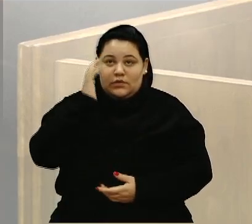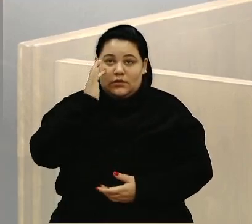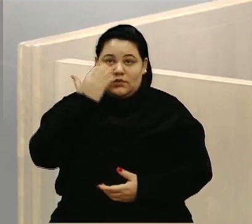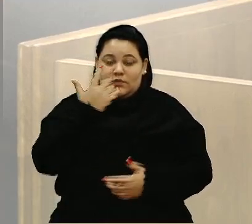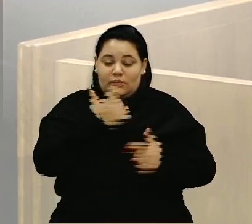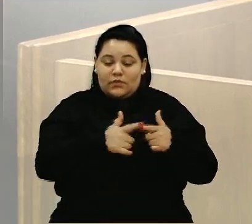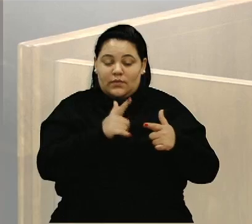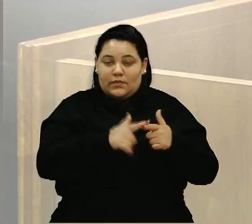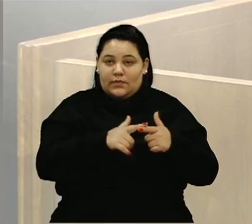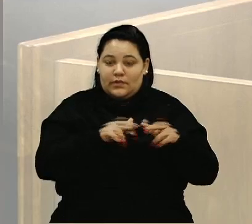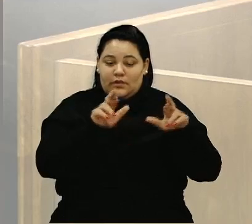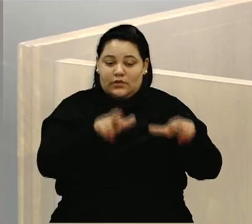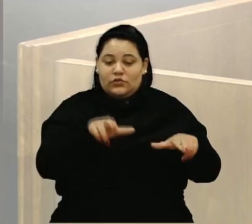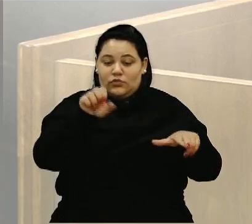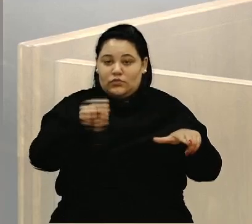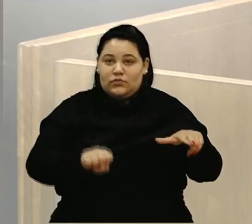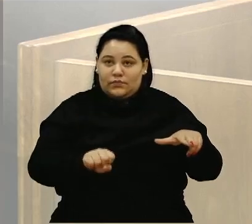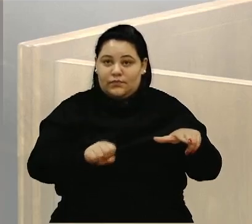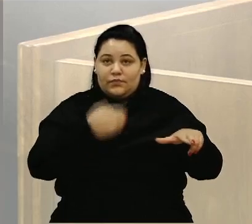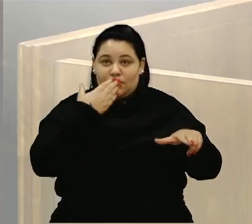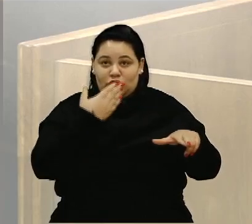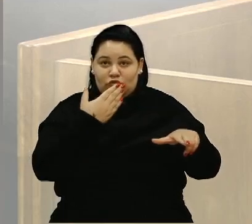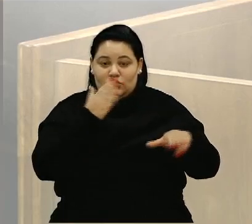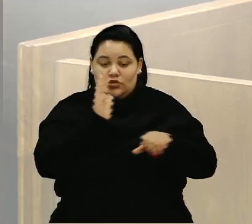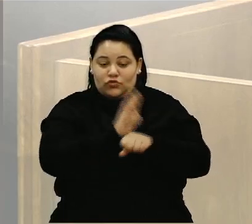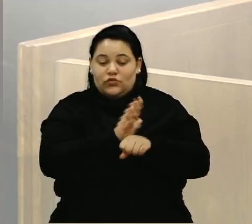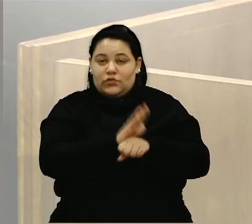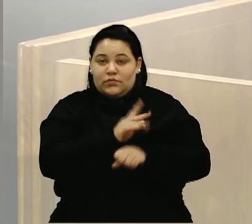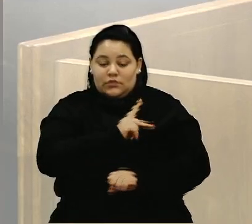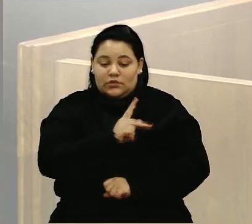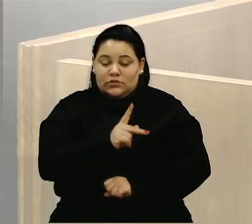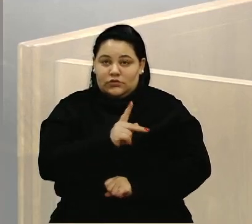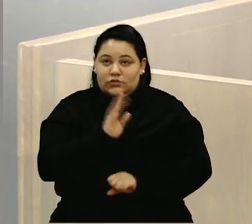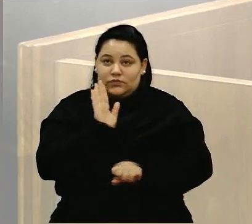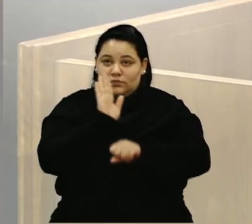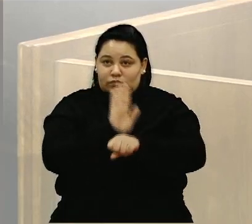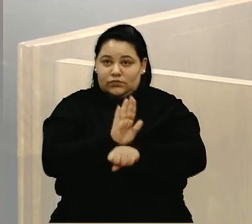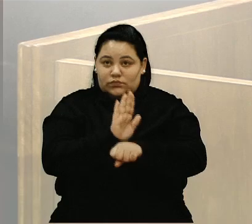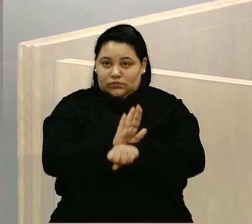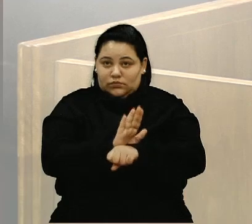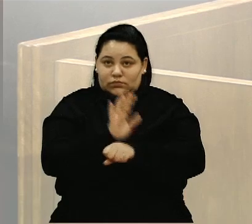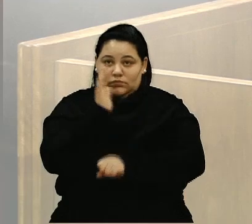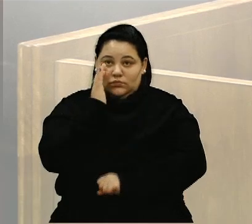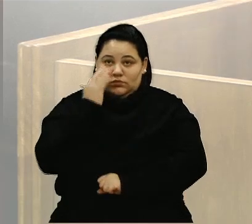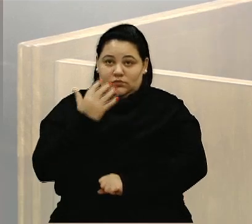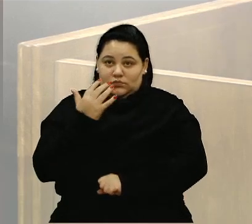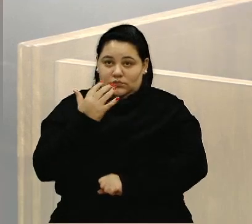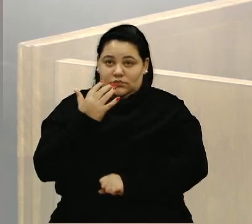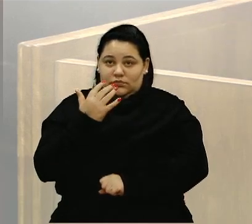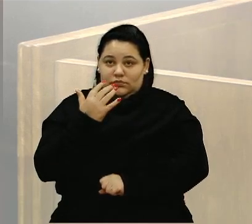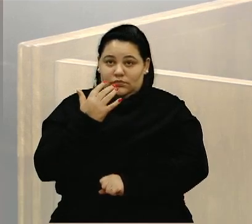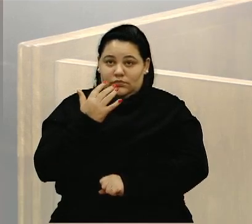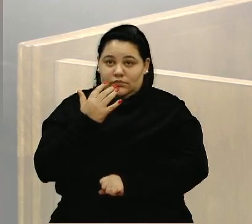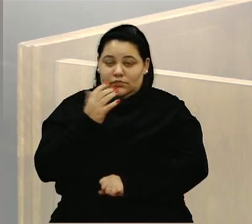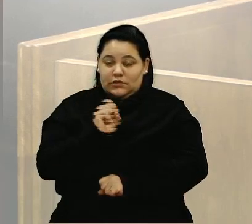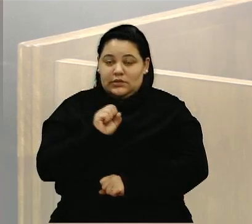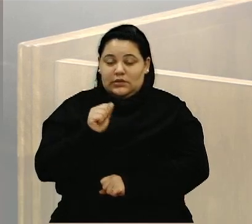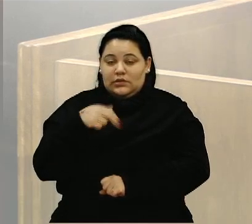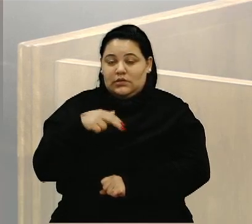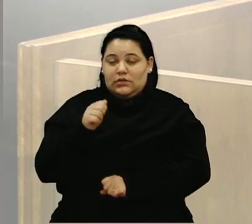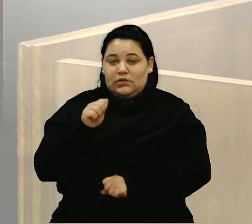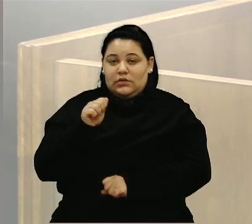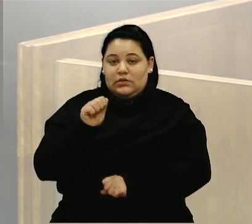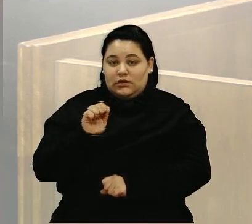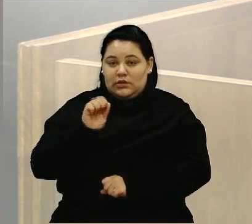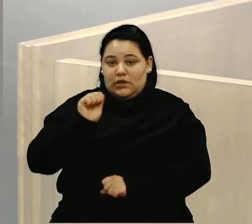ajuda para o presidente também, que me ajude a resolver a situação do saneamento da Zona Norte. Eu quero